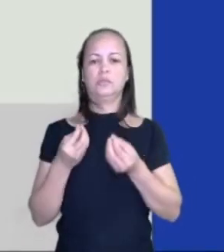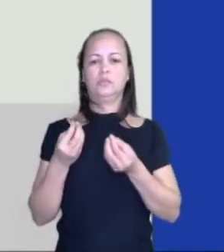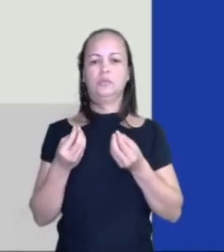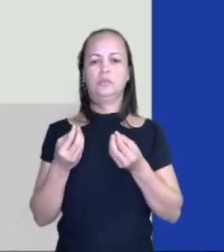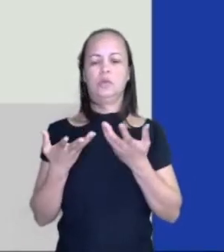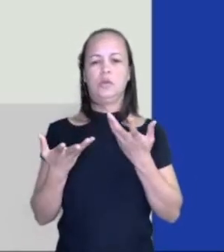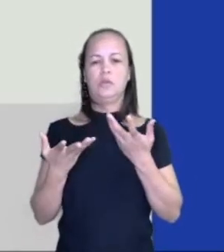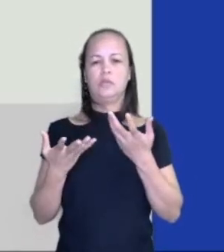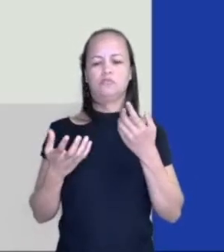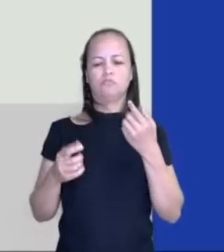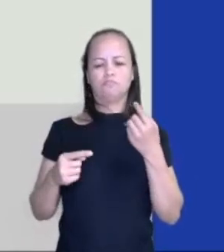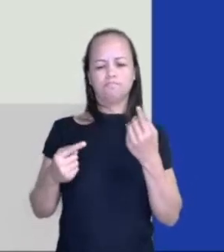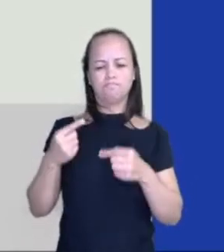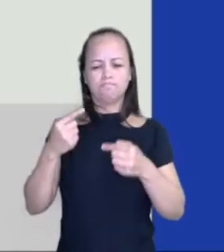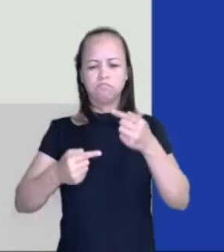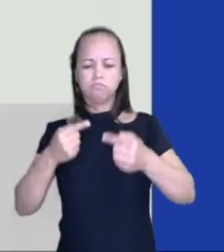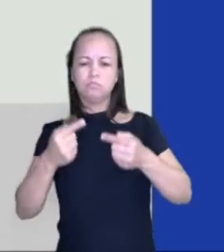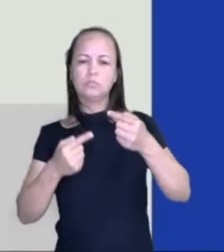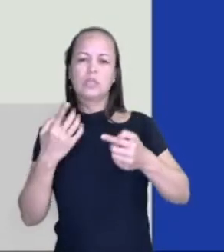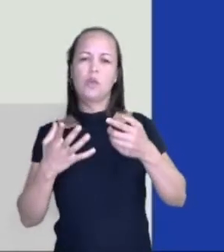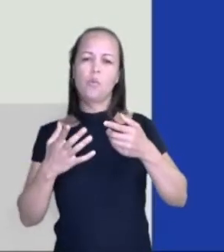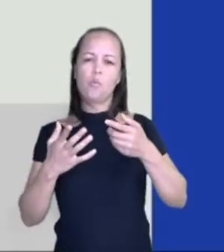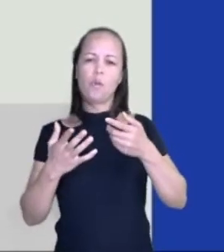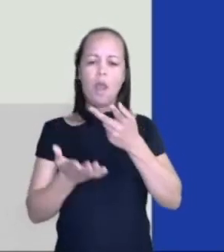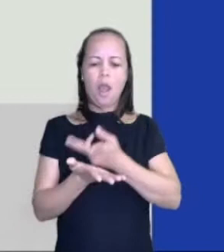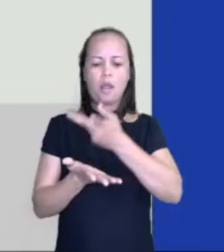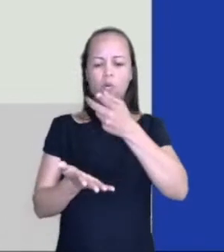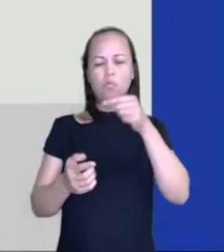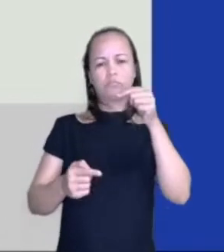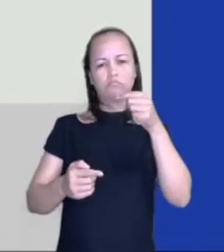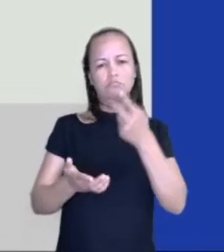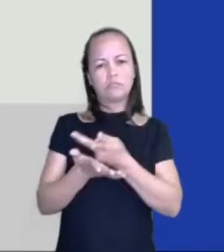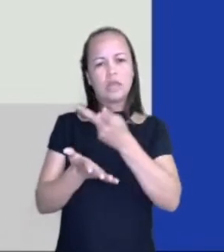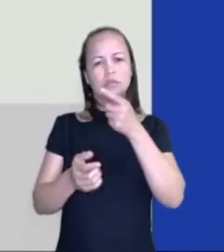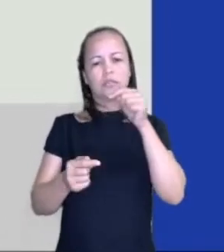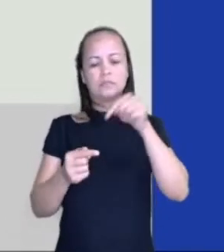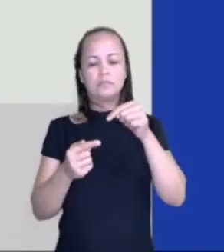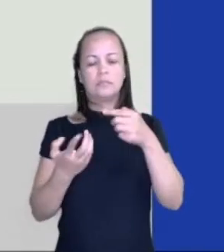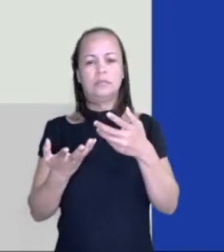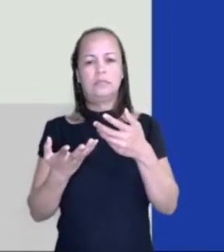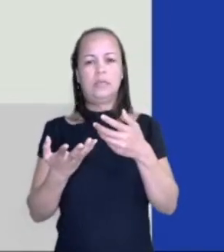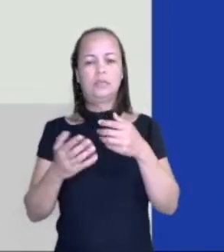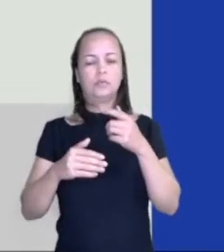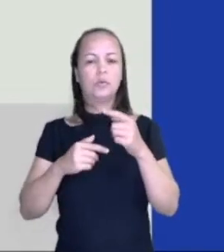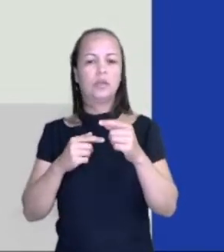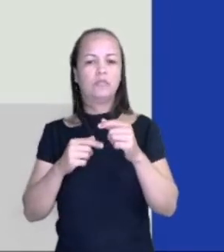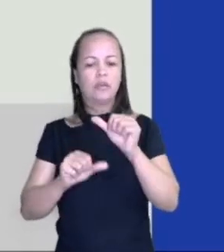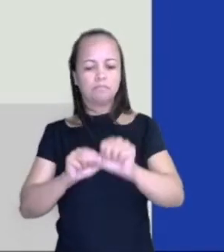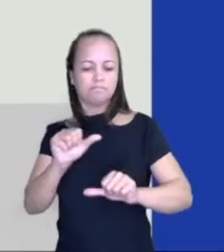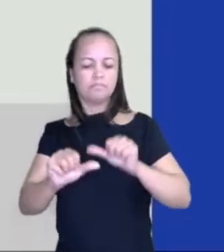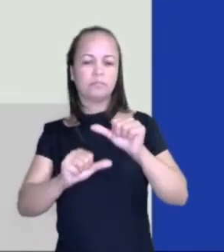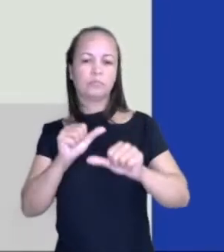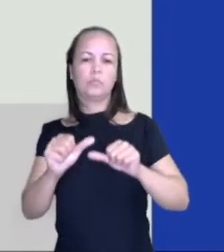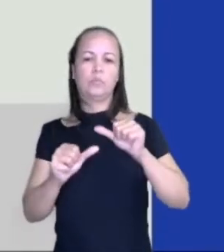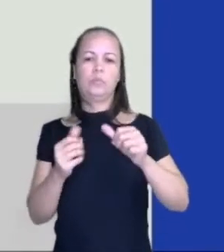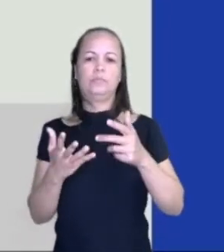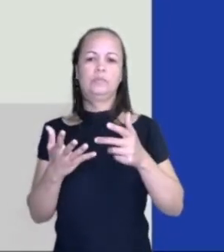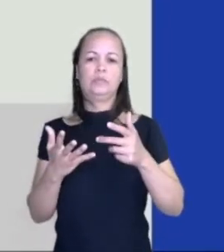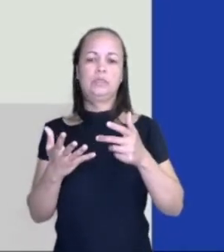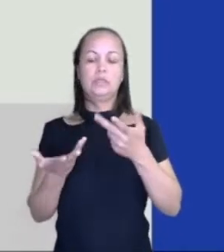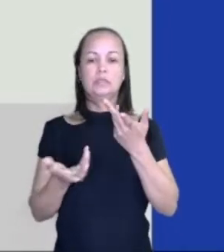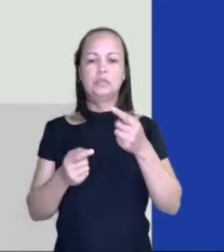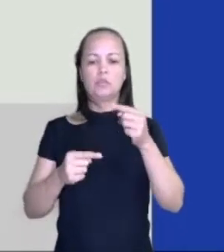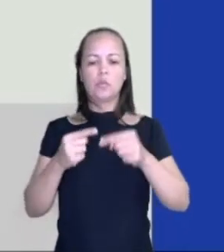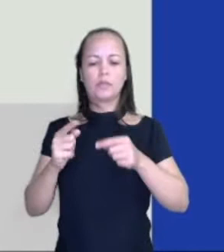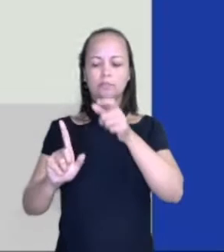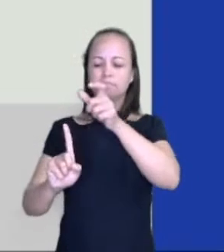é gerado ali um acontecimento. E aí, esse acontecimento, ele vai modificar a situação